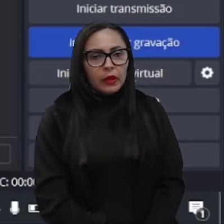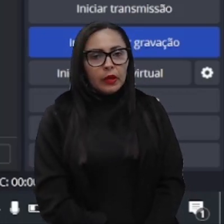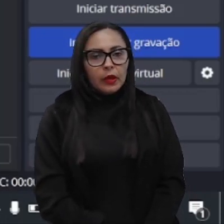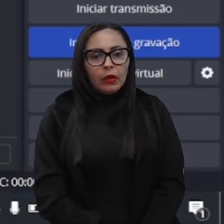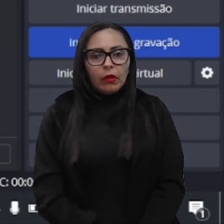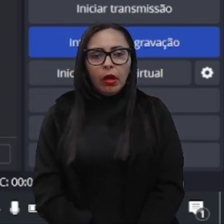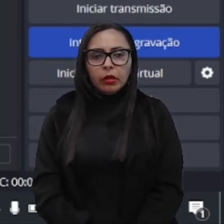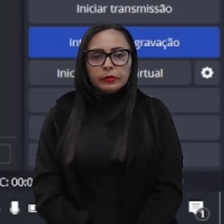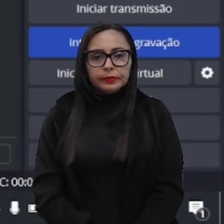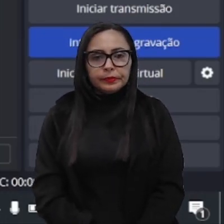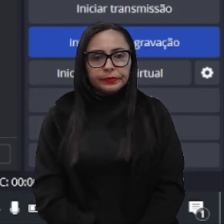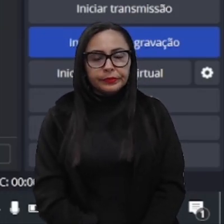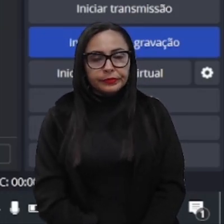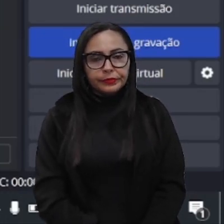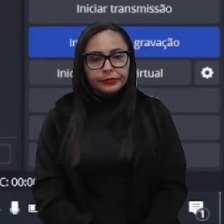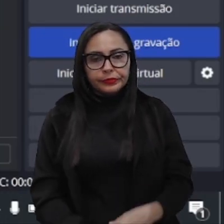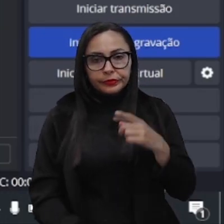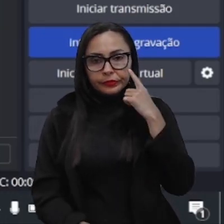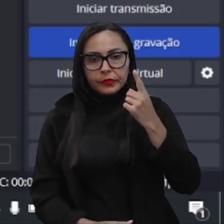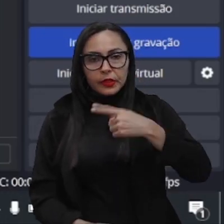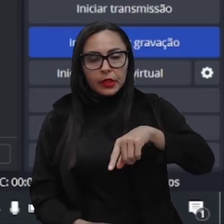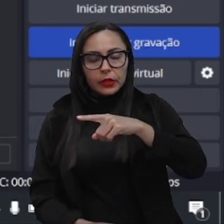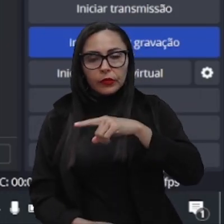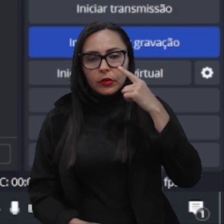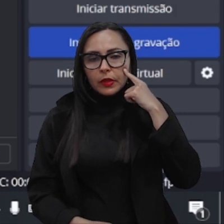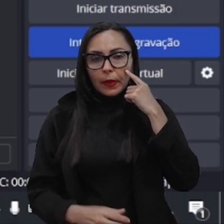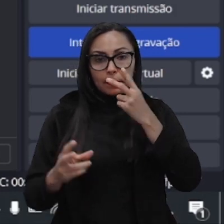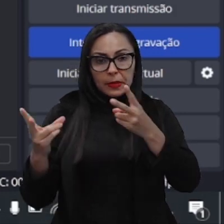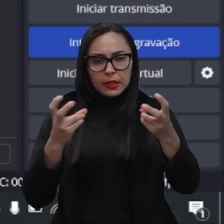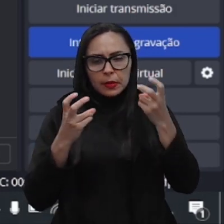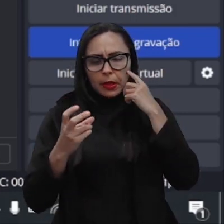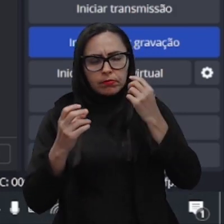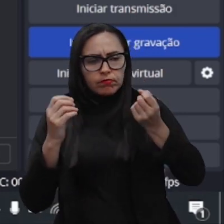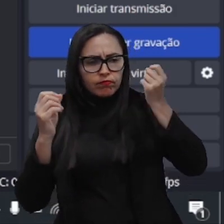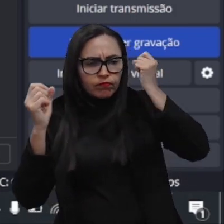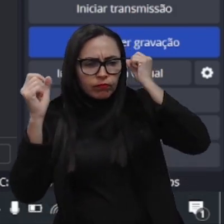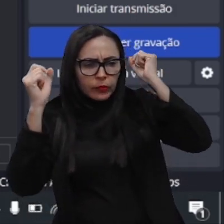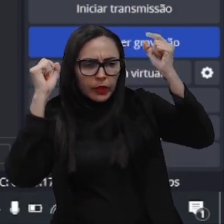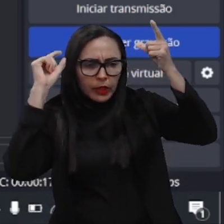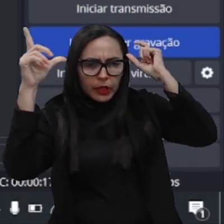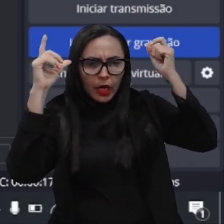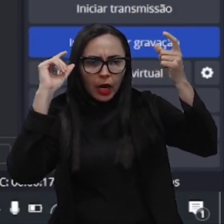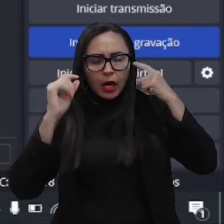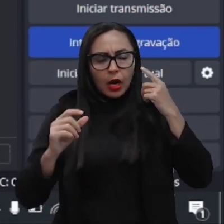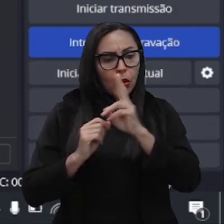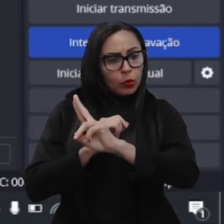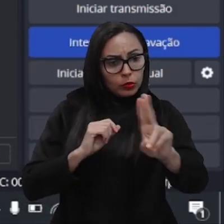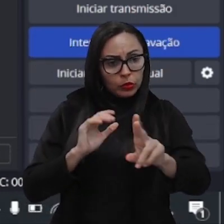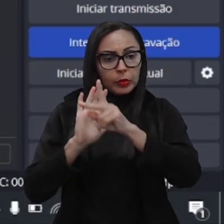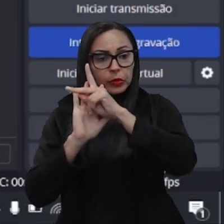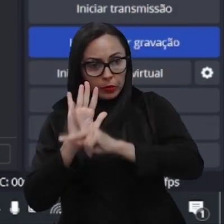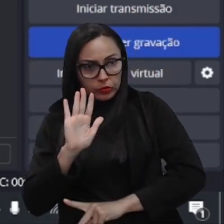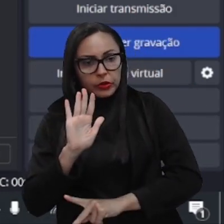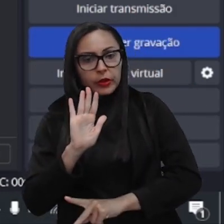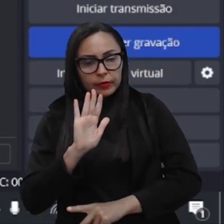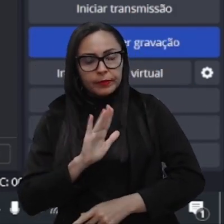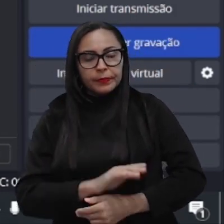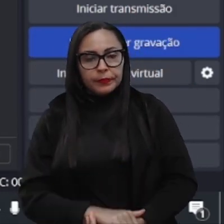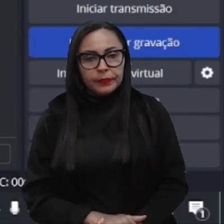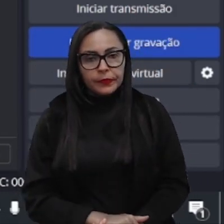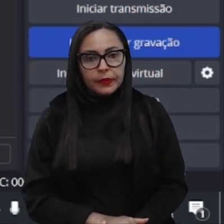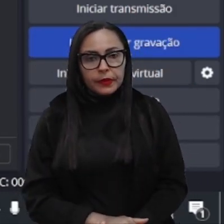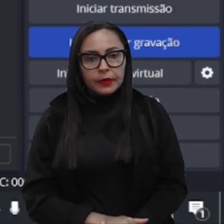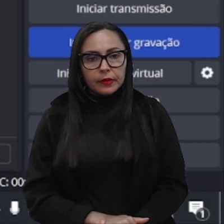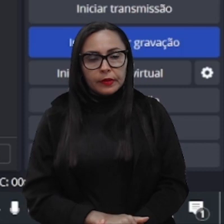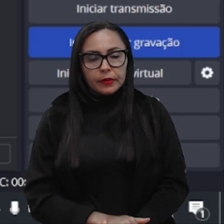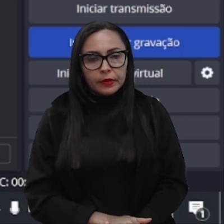Project, né Você vai criar o nome do projeto, tá, lembrando que você criou alguma pasta antes para poder facilitar